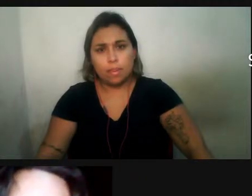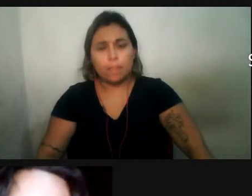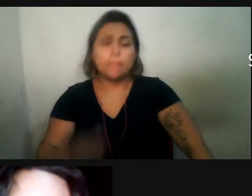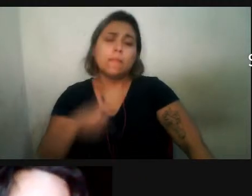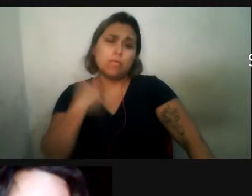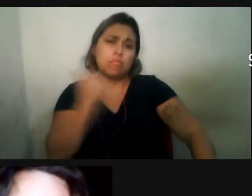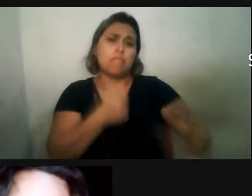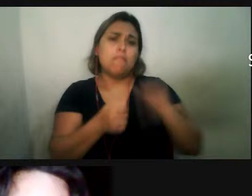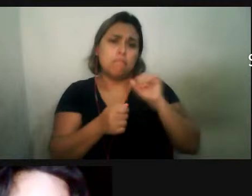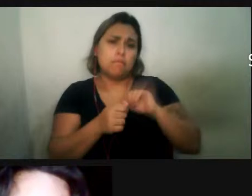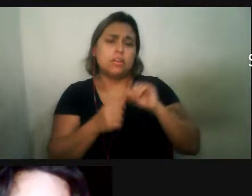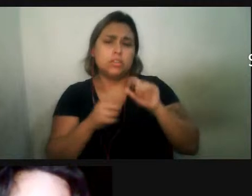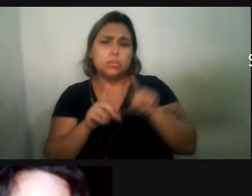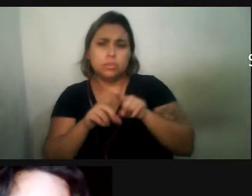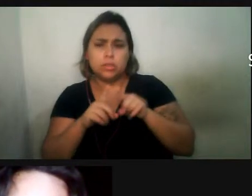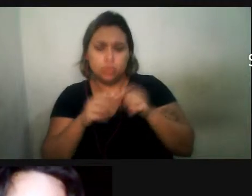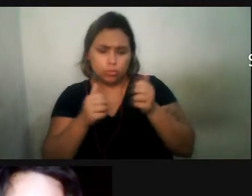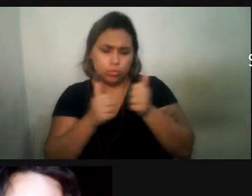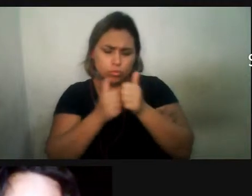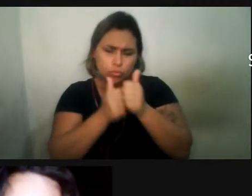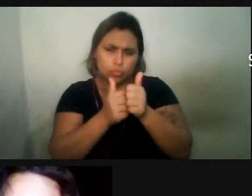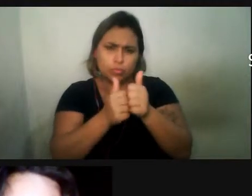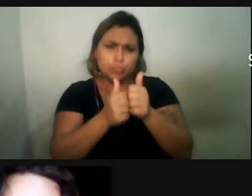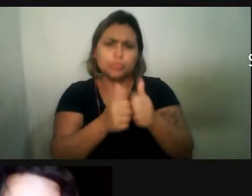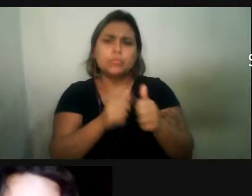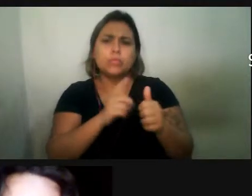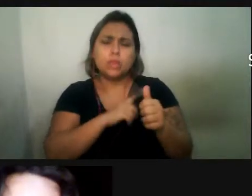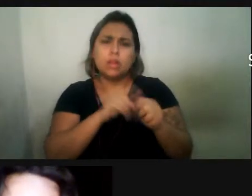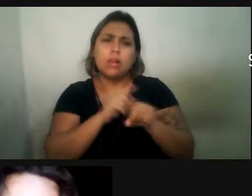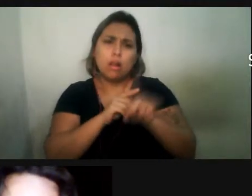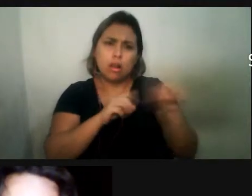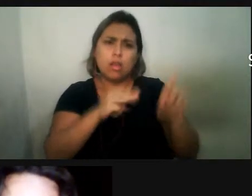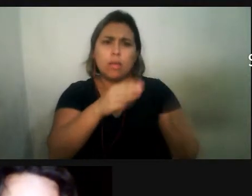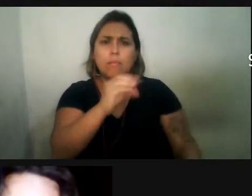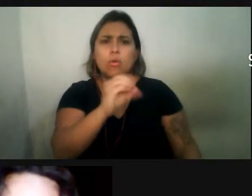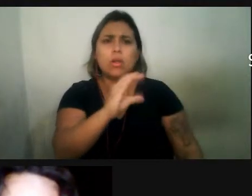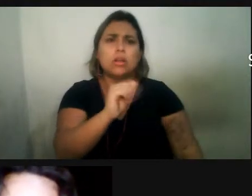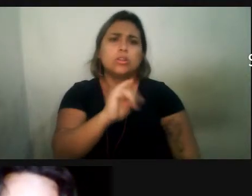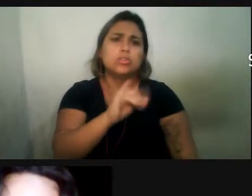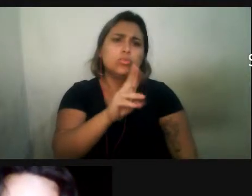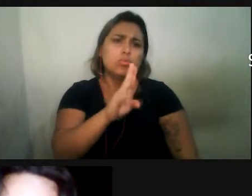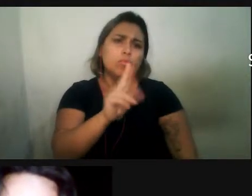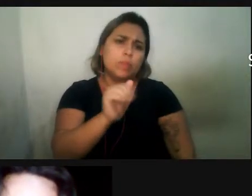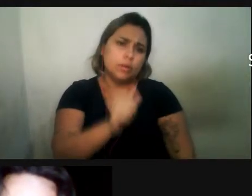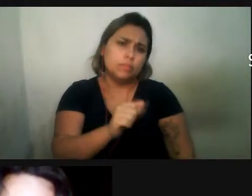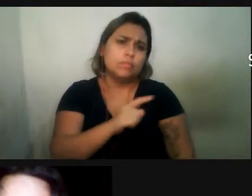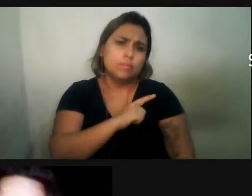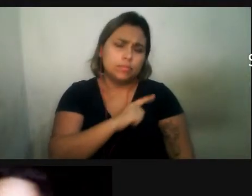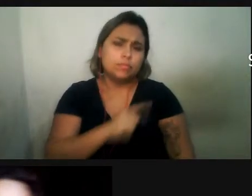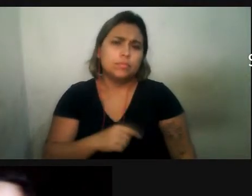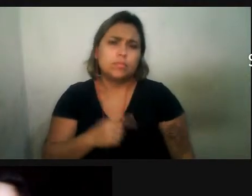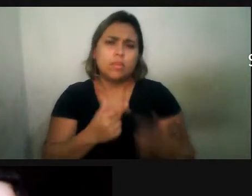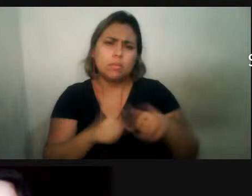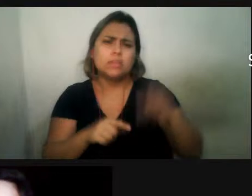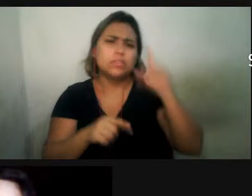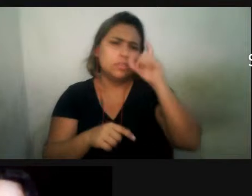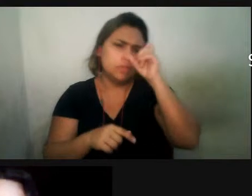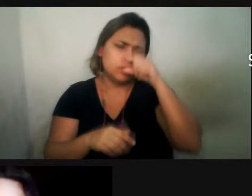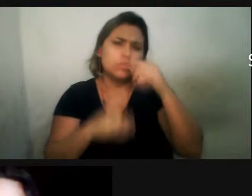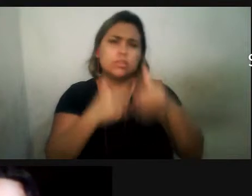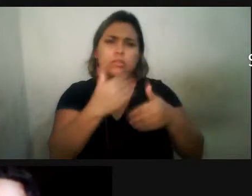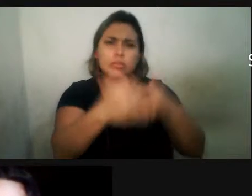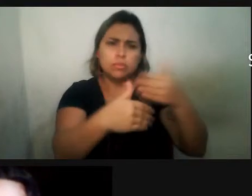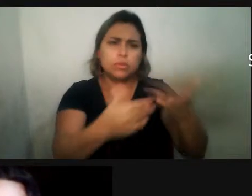monitoramento mais a longo prazo tem sido esse em Moncajuba, né, mas é muito difícil a questão do desenvolvimento porque a gente não consegue, um está lá